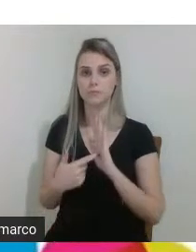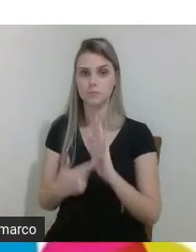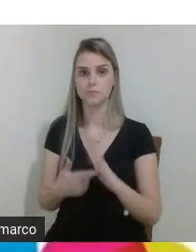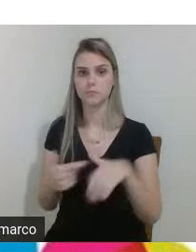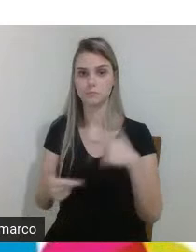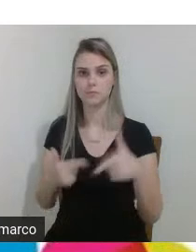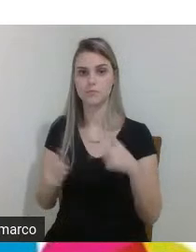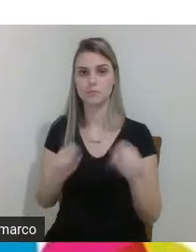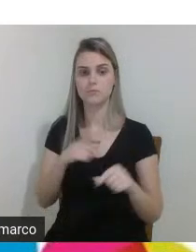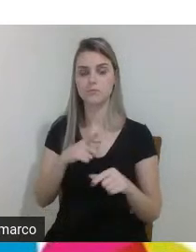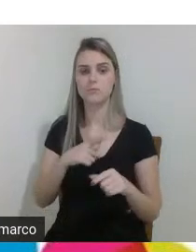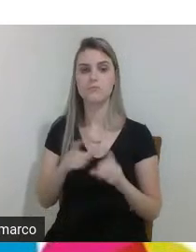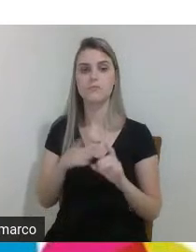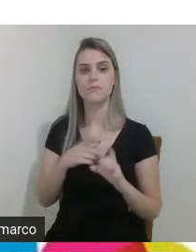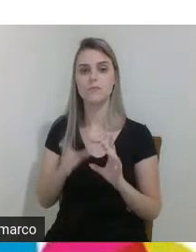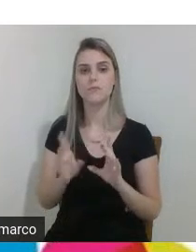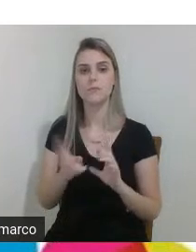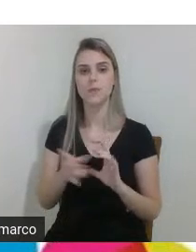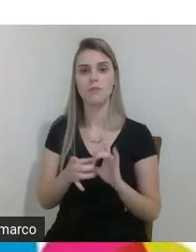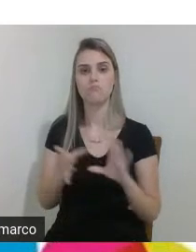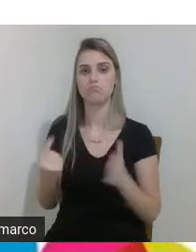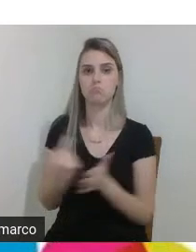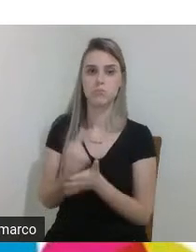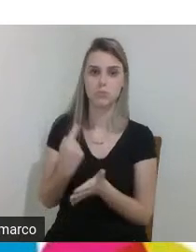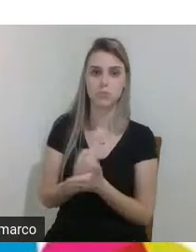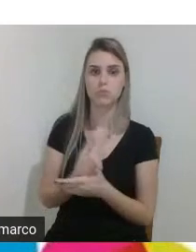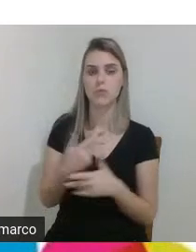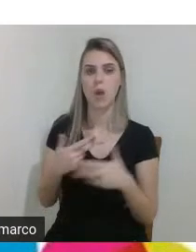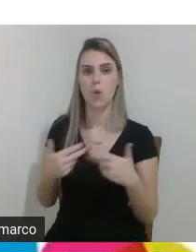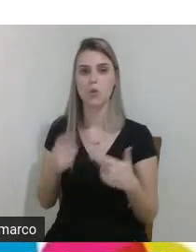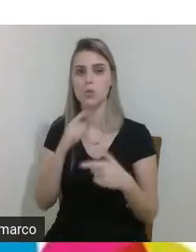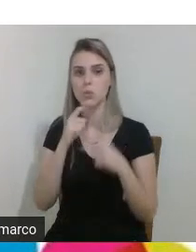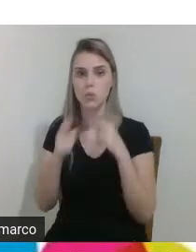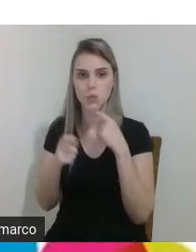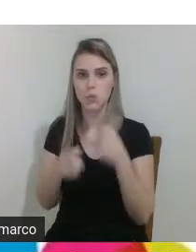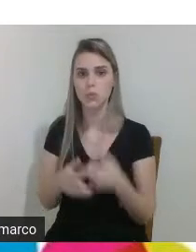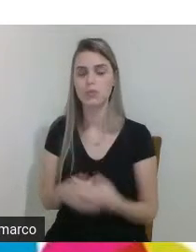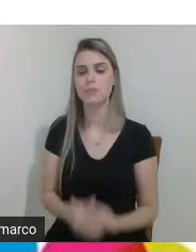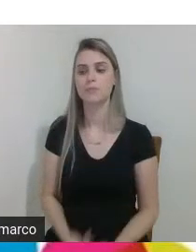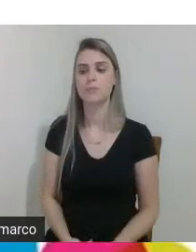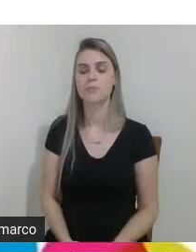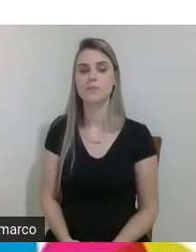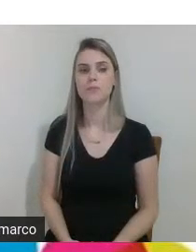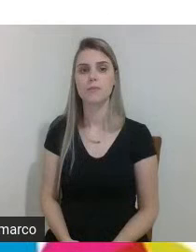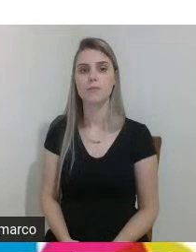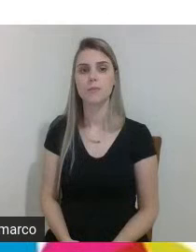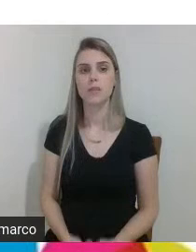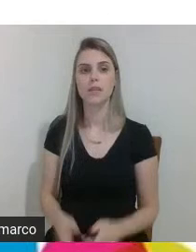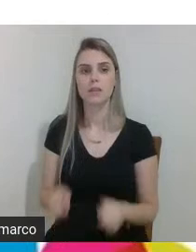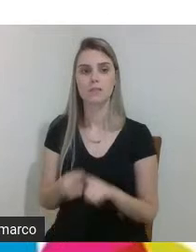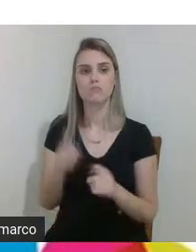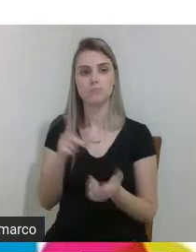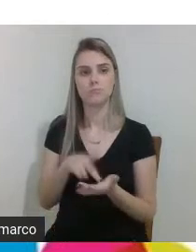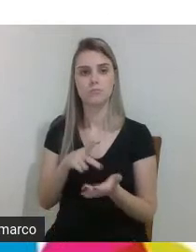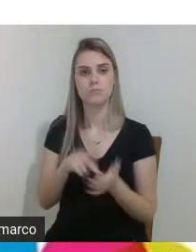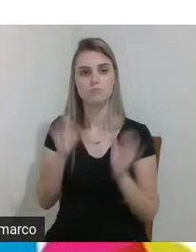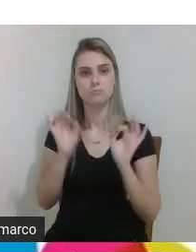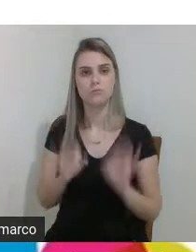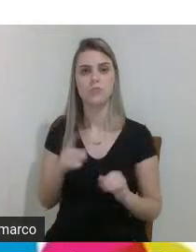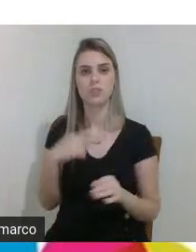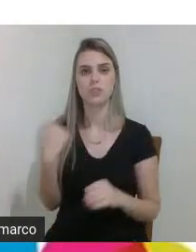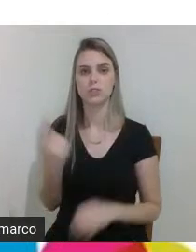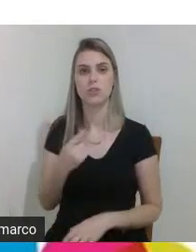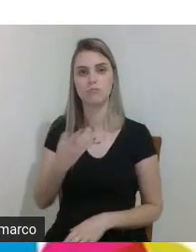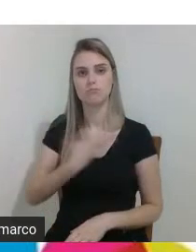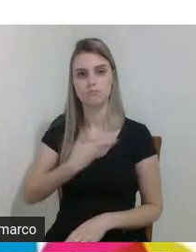ficamos à disposição para perguntas e outras dúvidas né e de fato reafirmar a nossa parceria